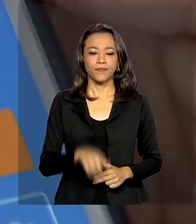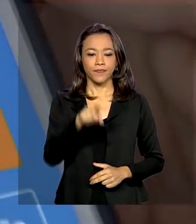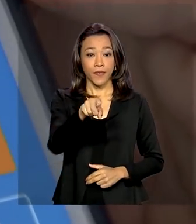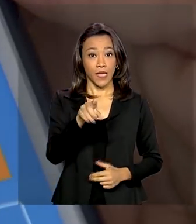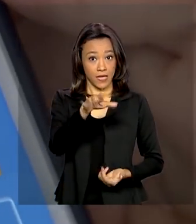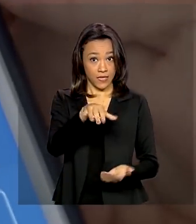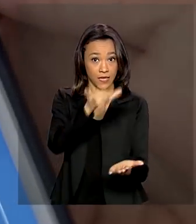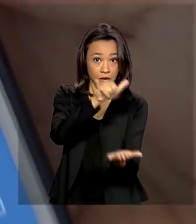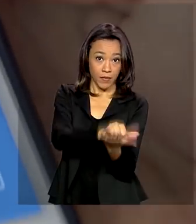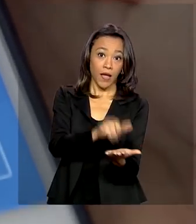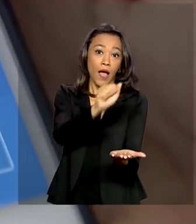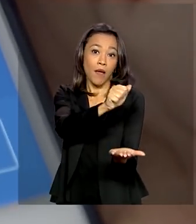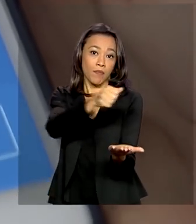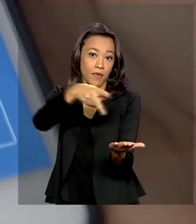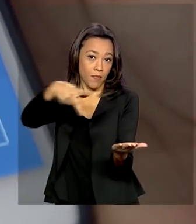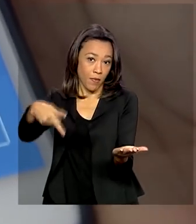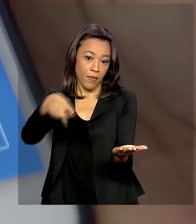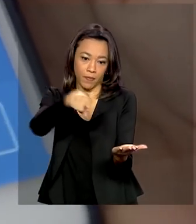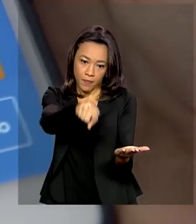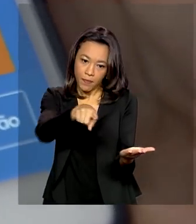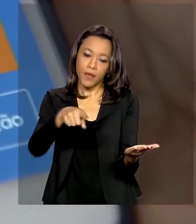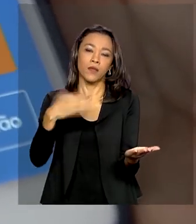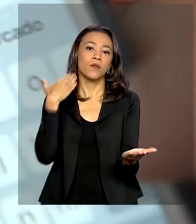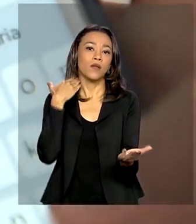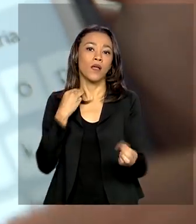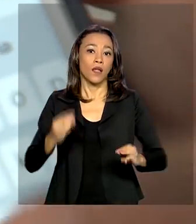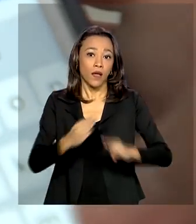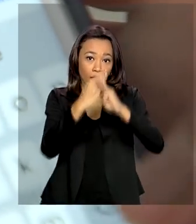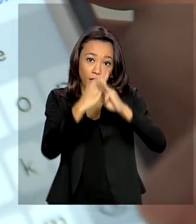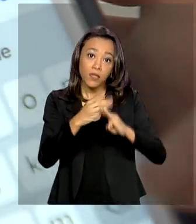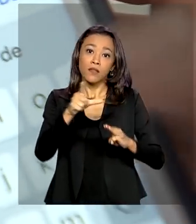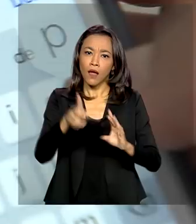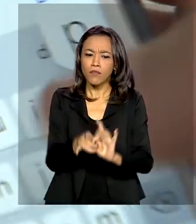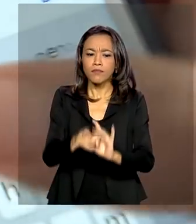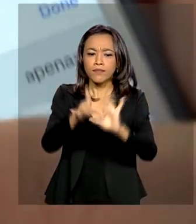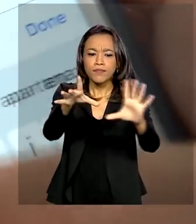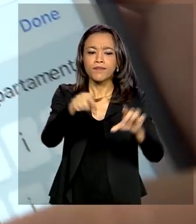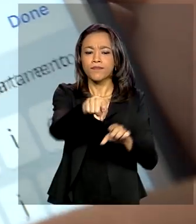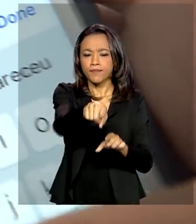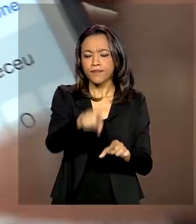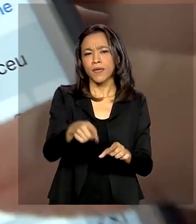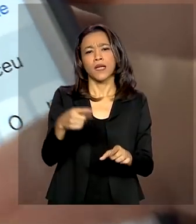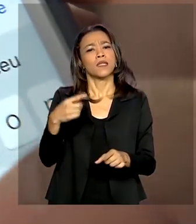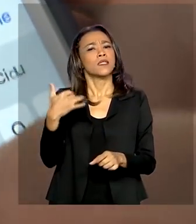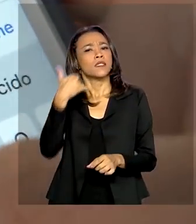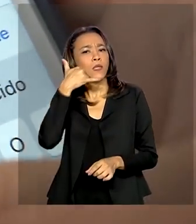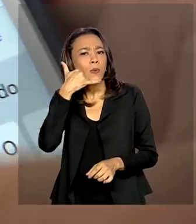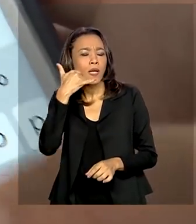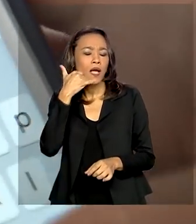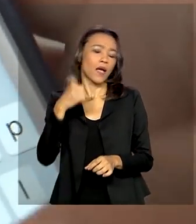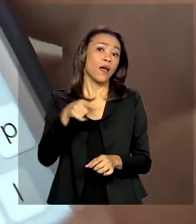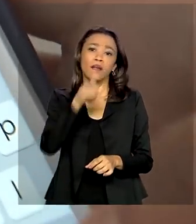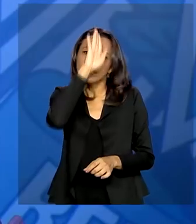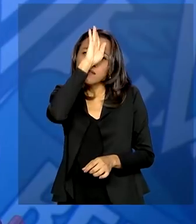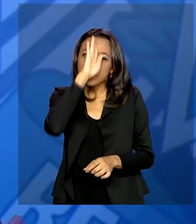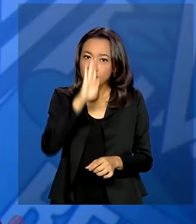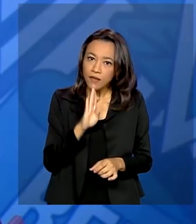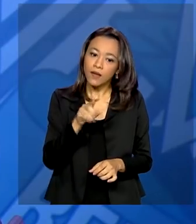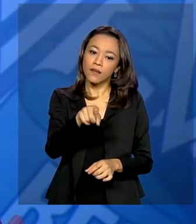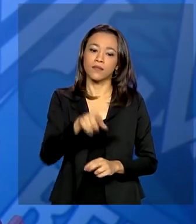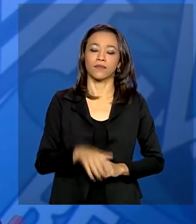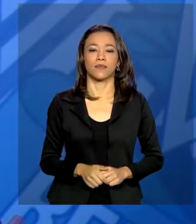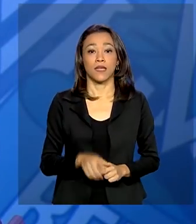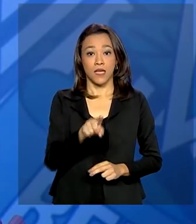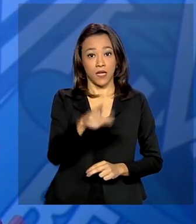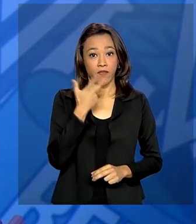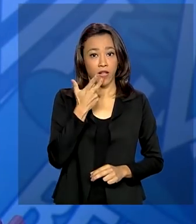aplicativo Caixa Auxílio Emergencial está disponível para celulares com sistema Android ou iOS. Ele é de graça. Mesmo